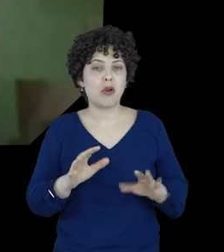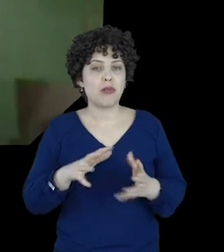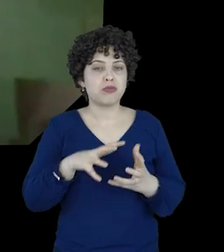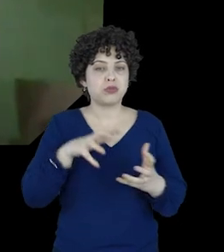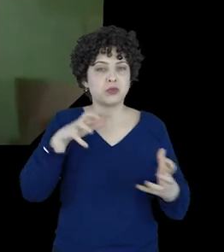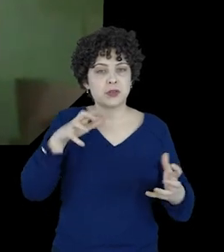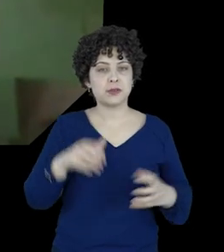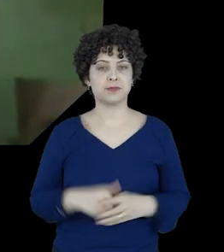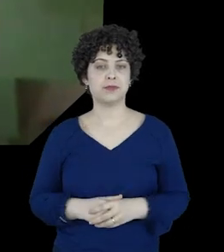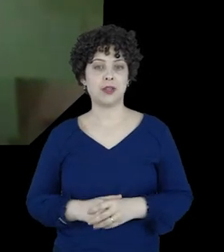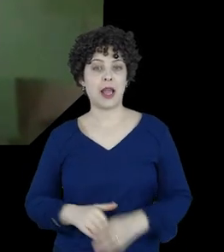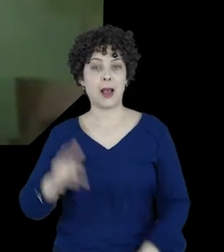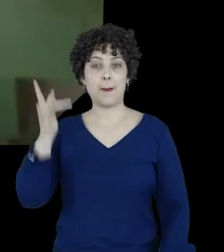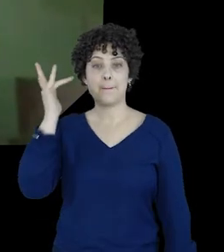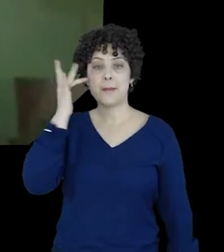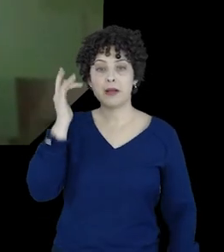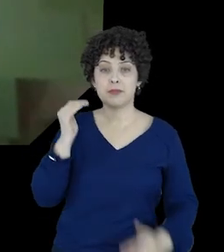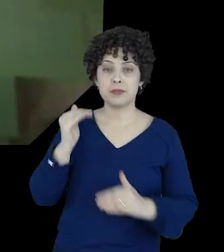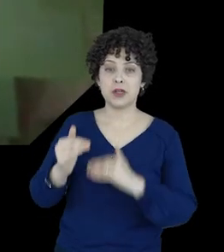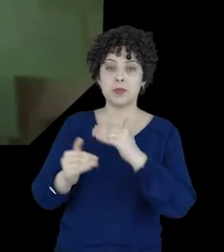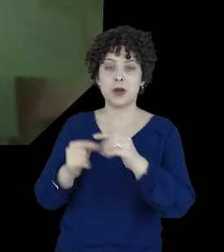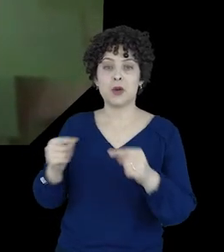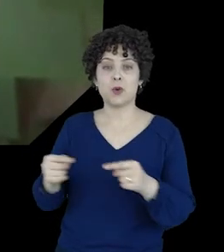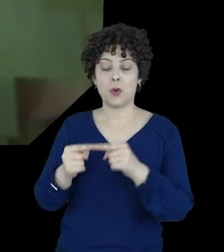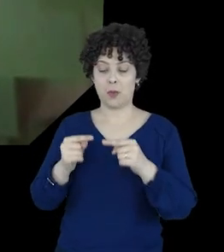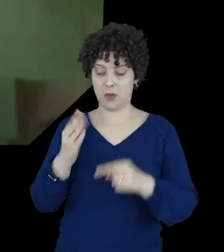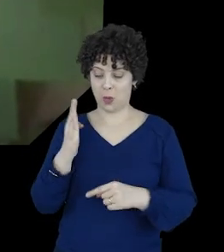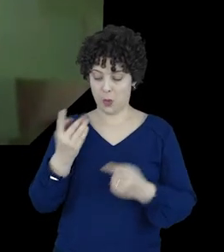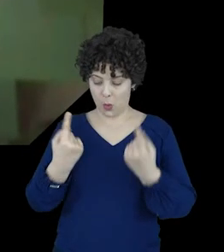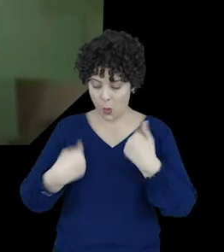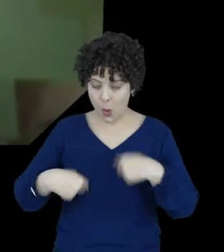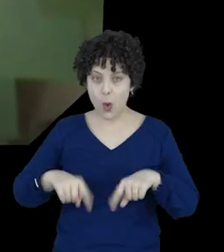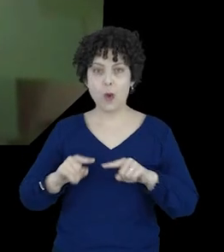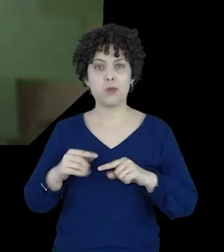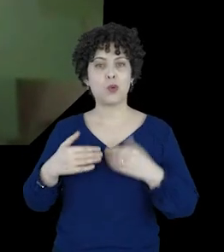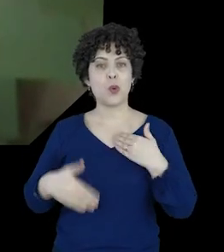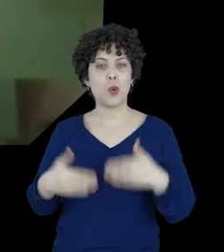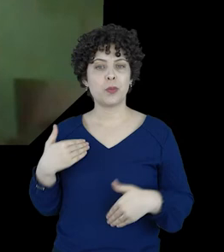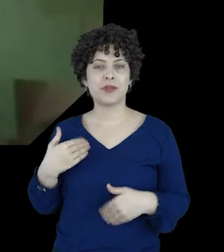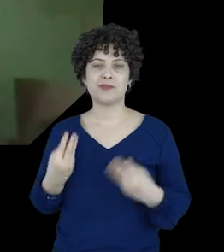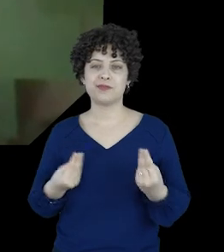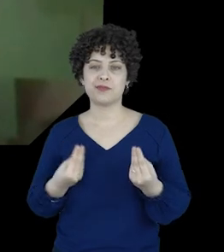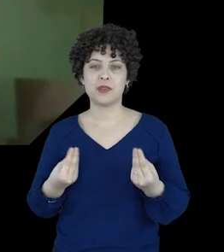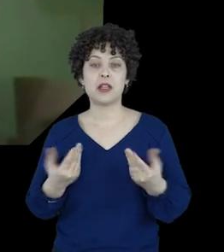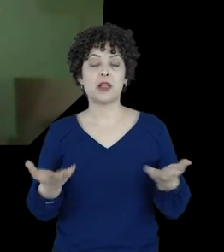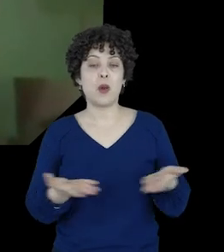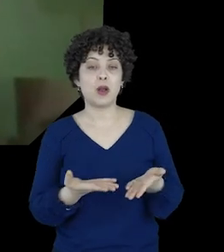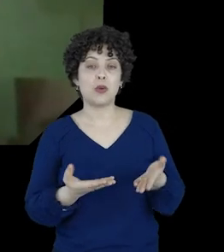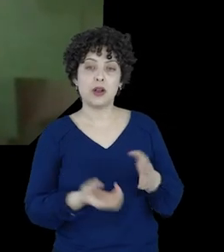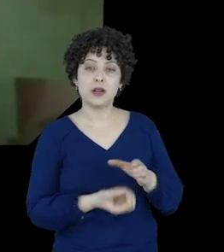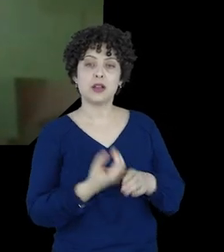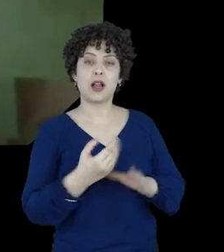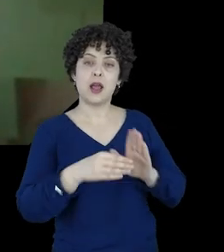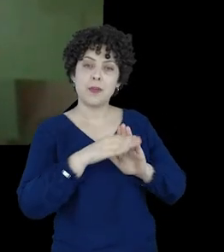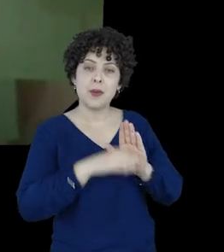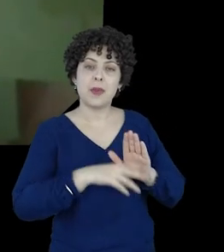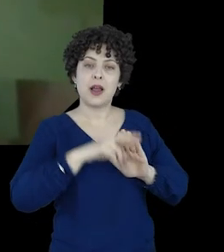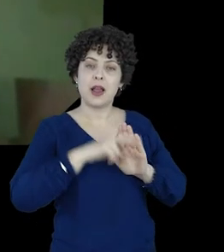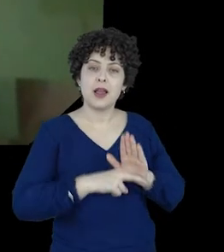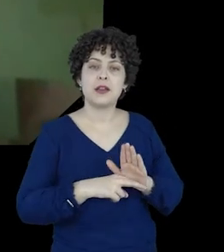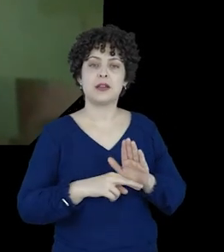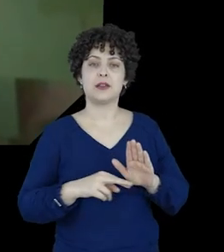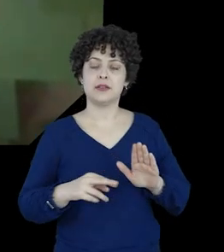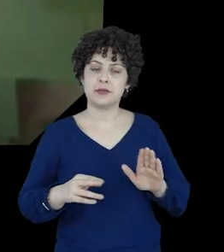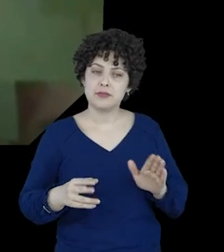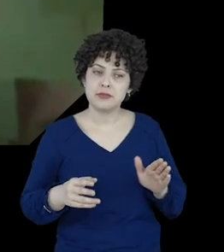sabemos que o amadurecimento está ligado à questão biológica. Então, está na hora de implementarmos iniciativas